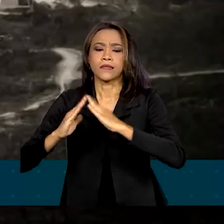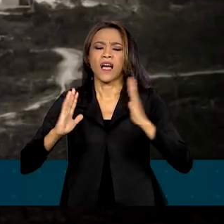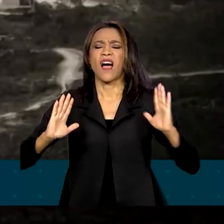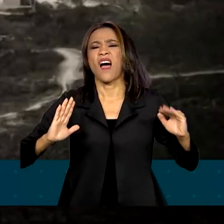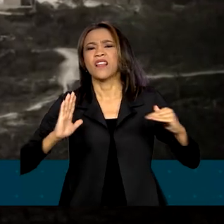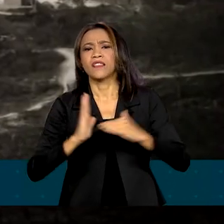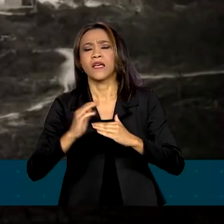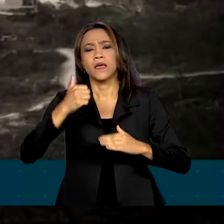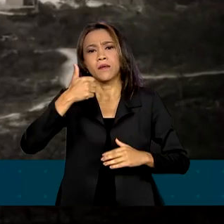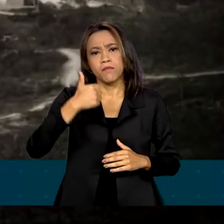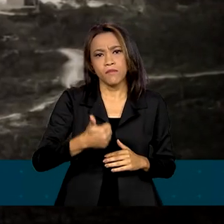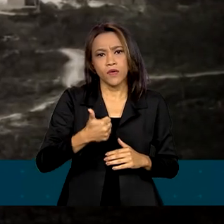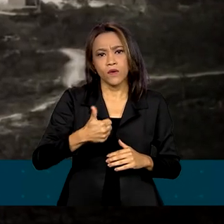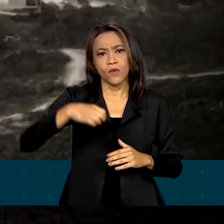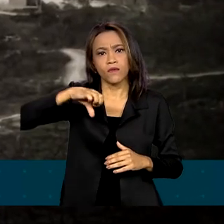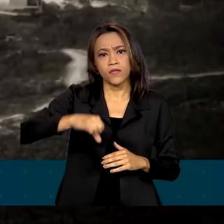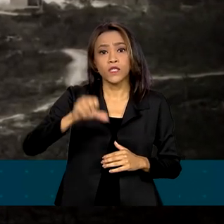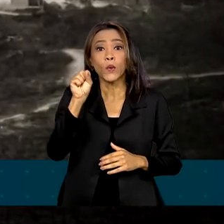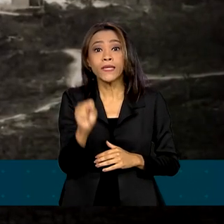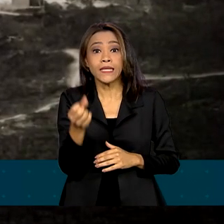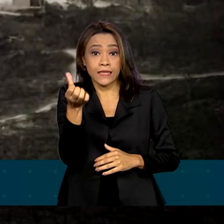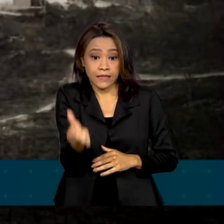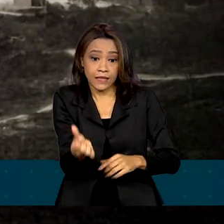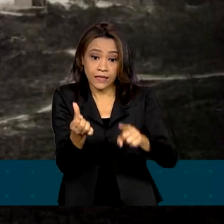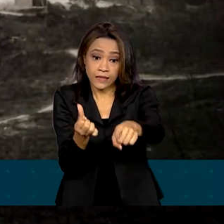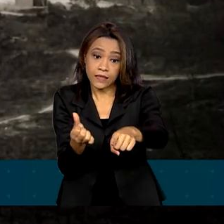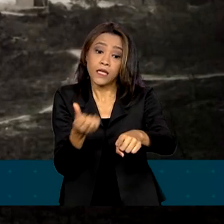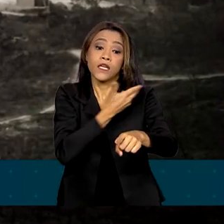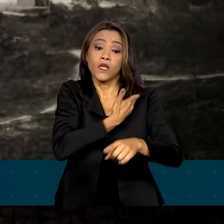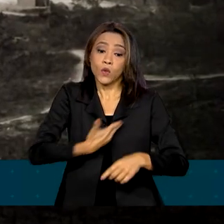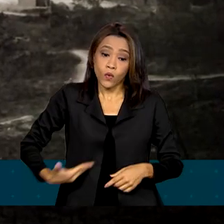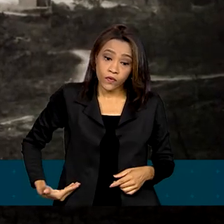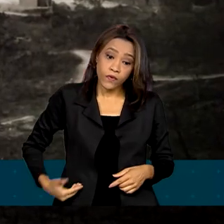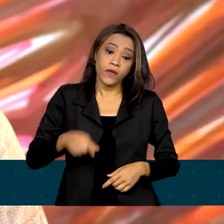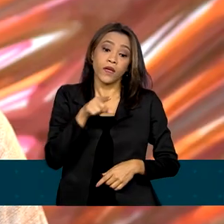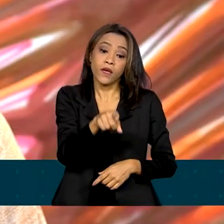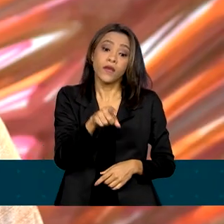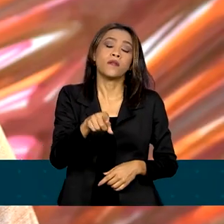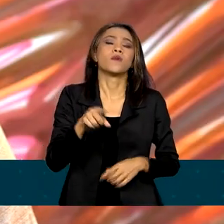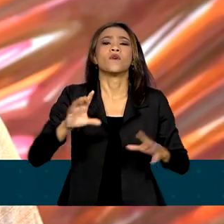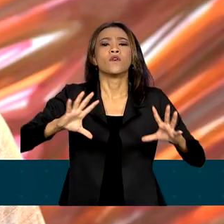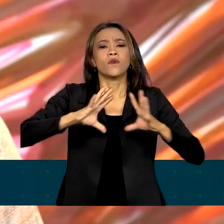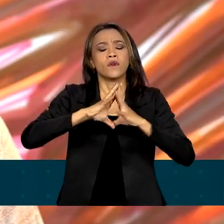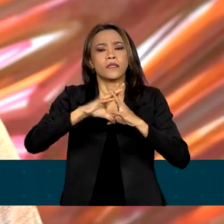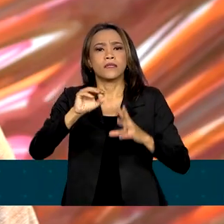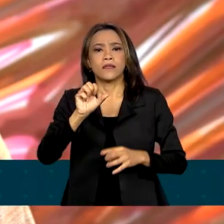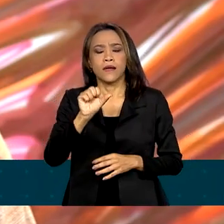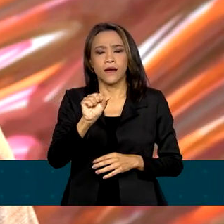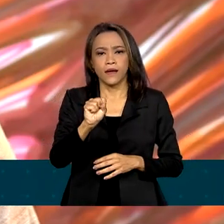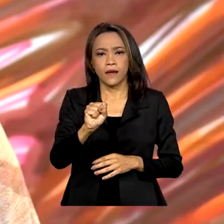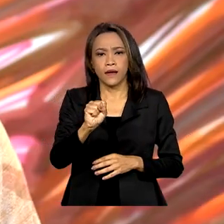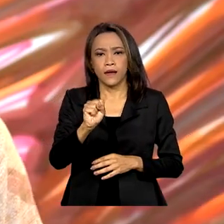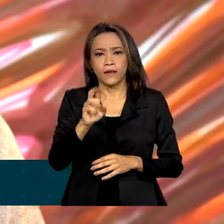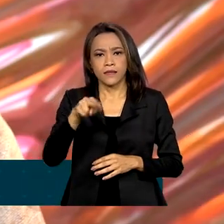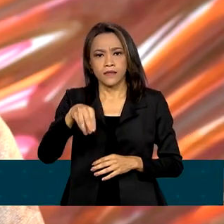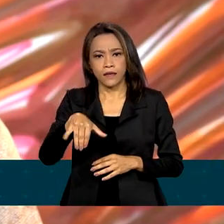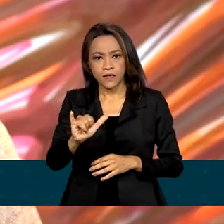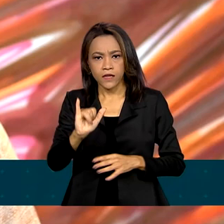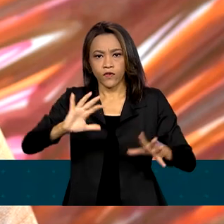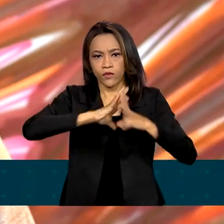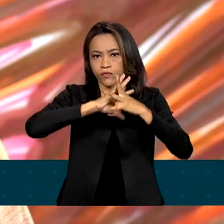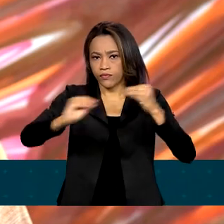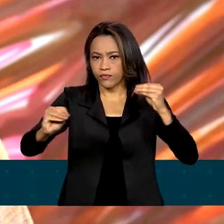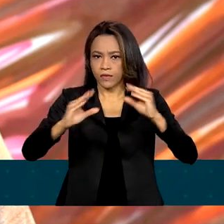1986, quando foram extintos no governo José Sarney. Eram assim obrigadas a ficar longe do convívio